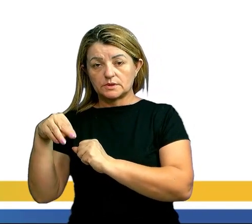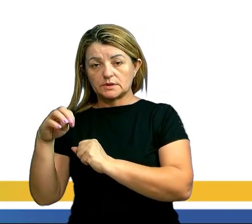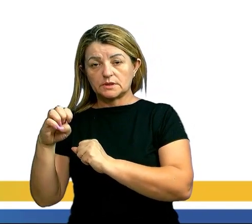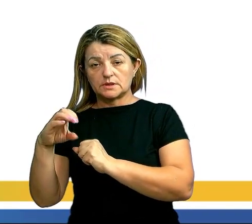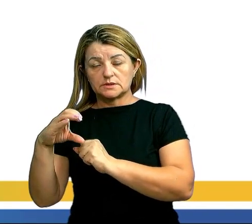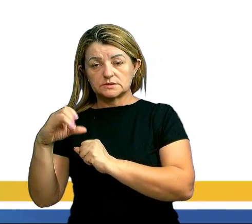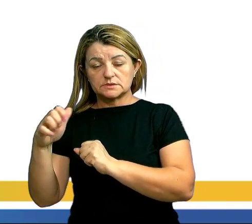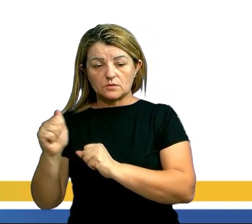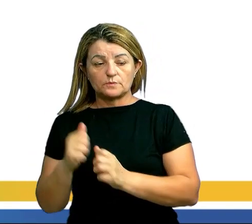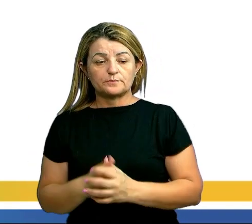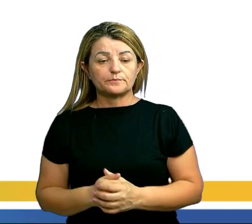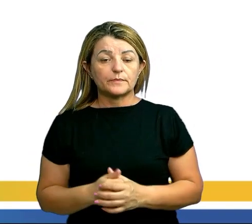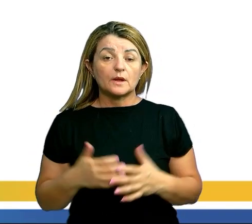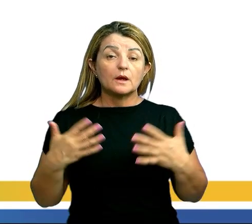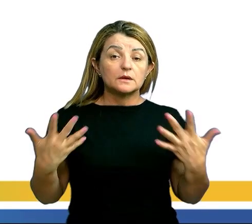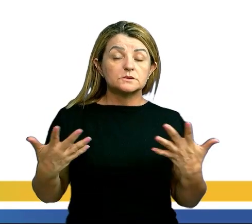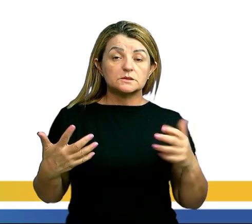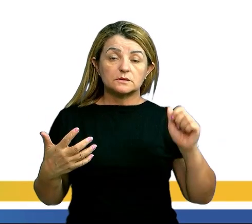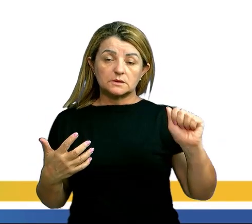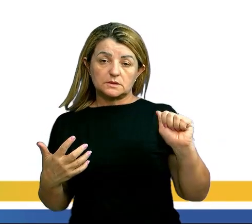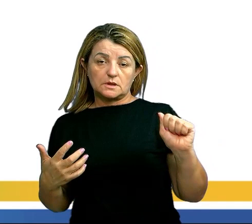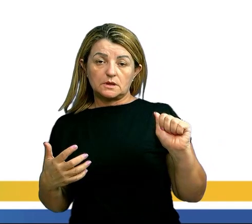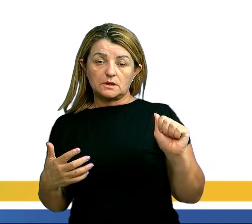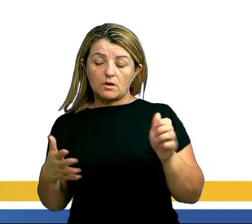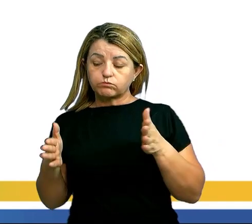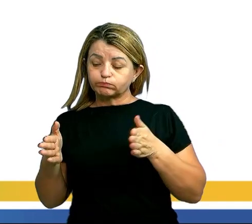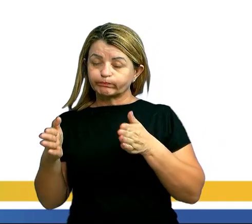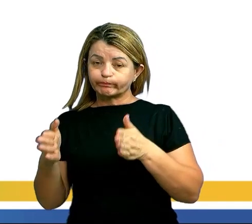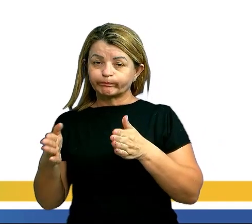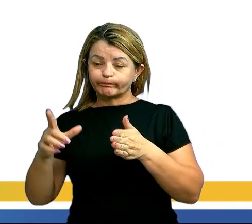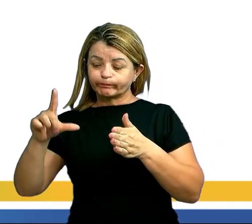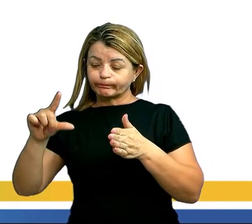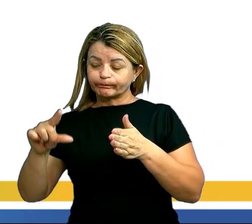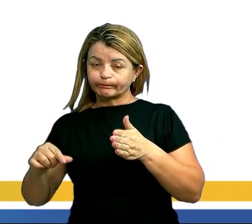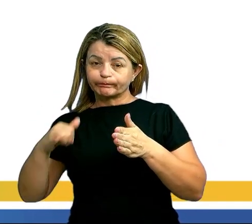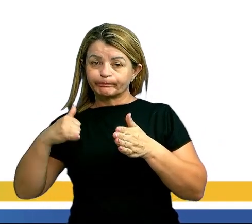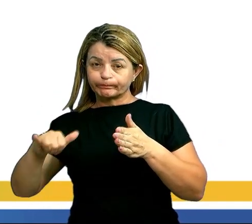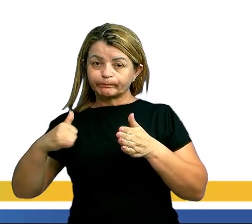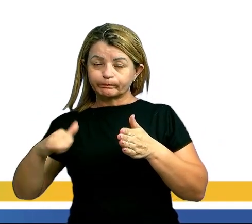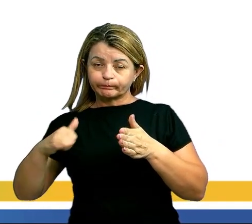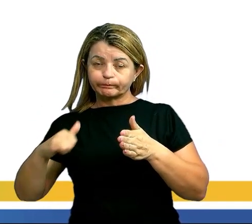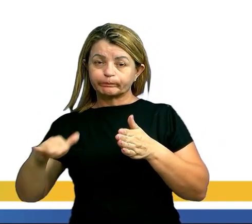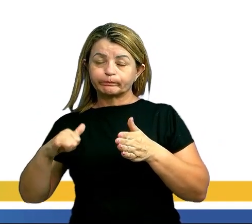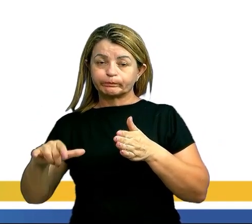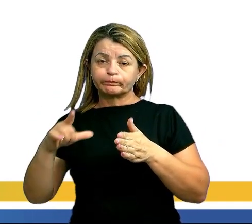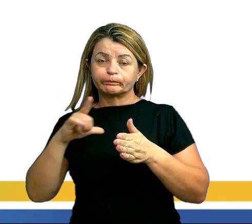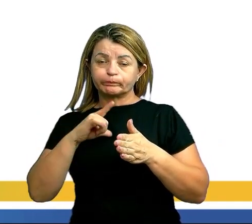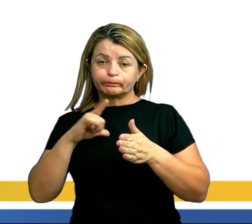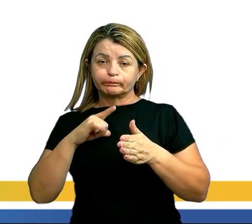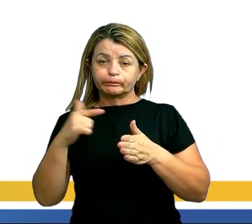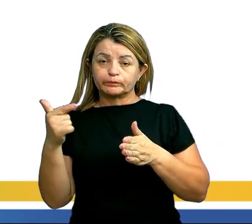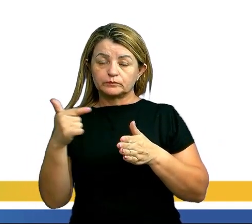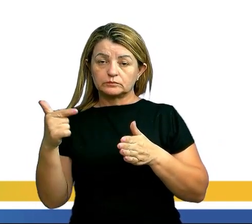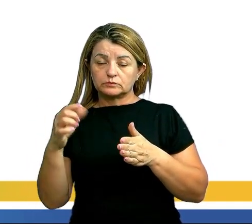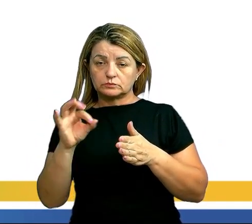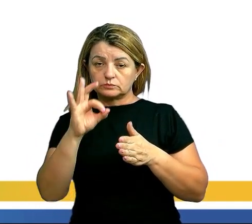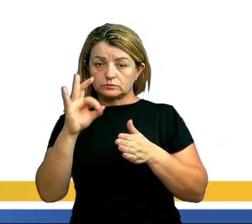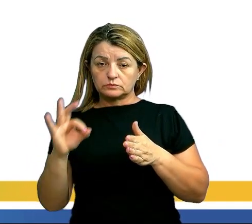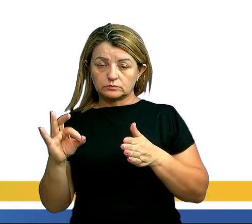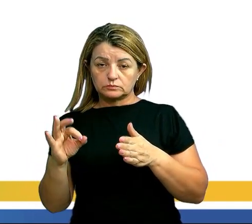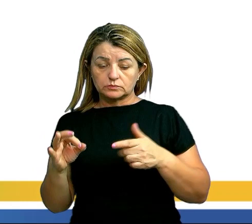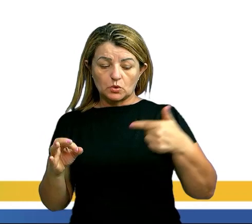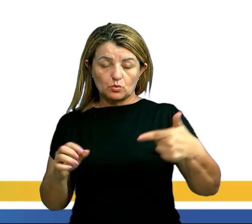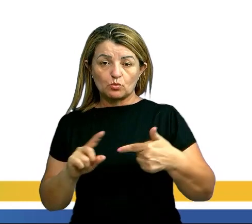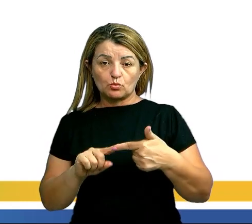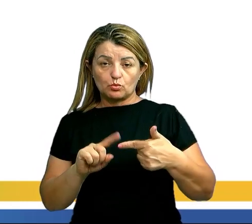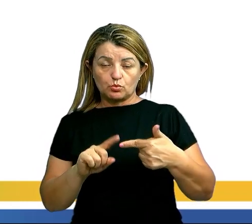A o forno 1 além de gastar menos energia elétrica tem eficiência de aproximadamente 22 graus 22% enquanto o forno